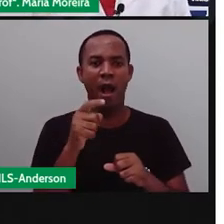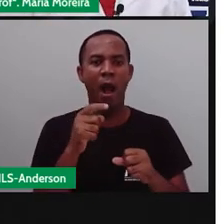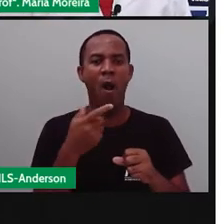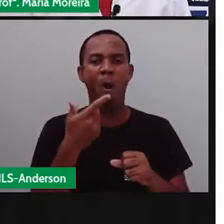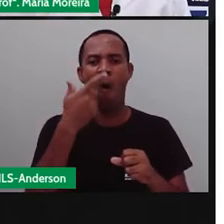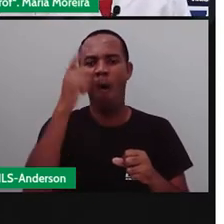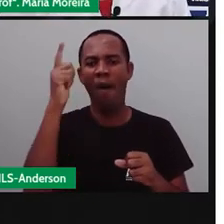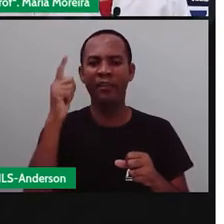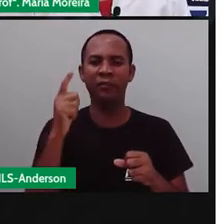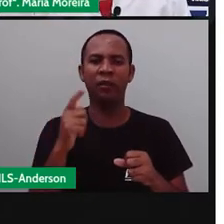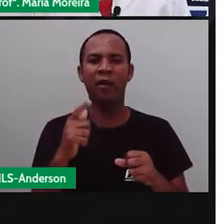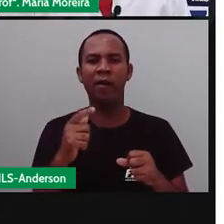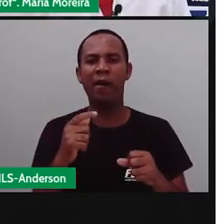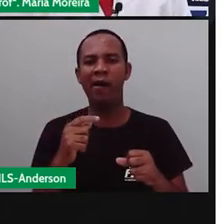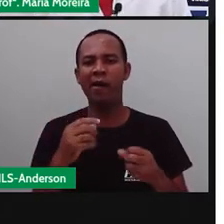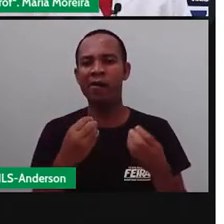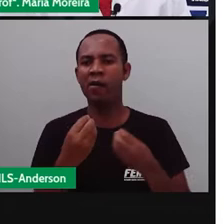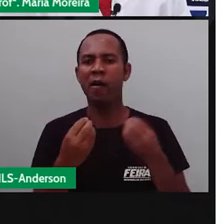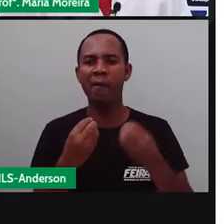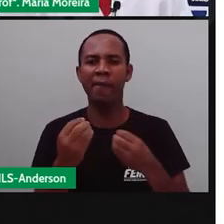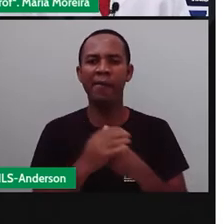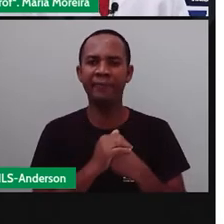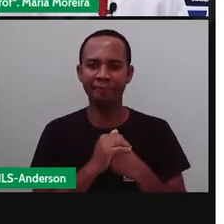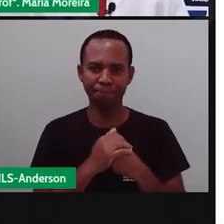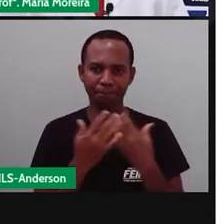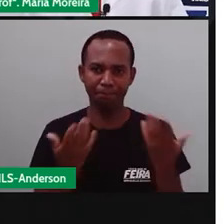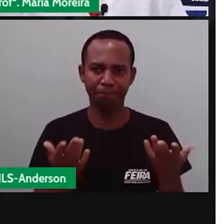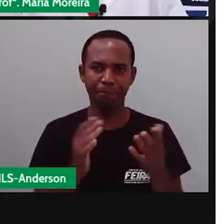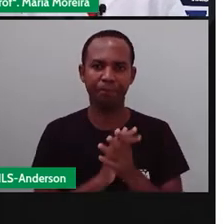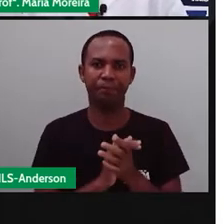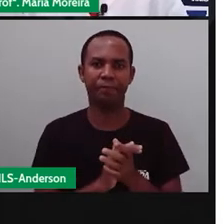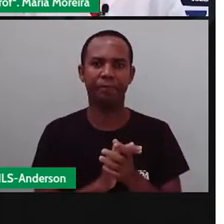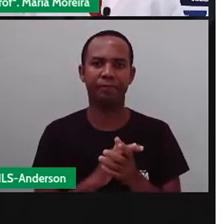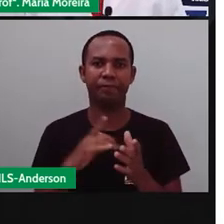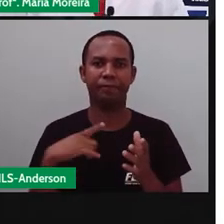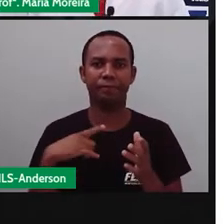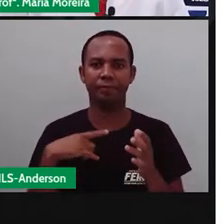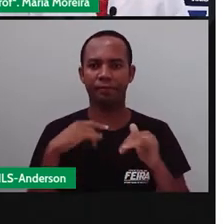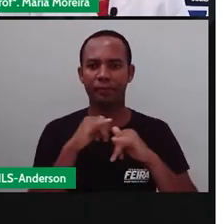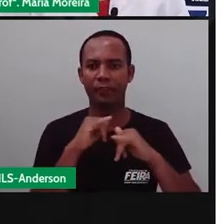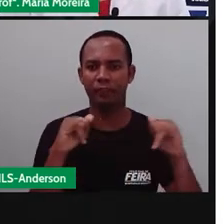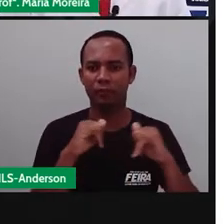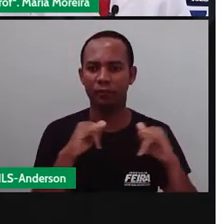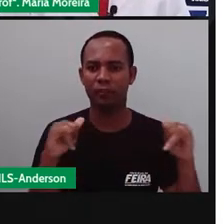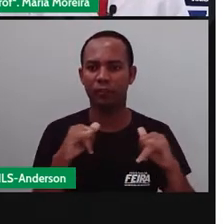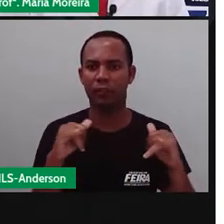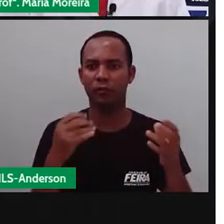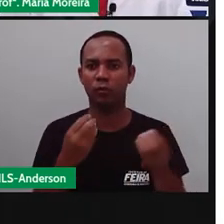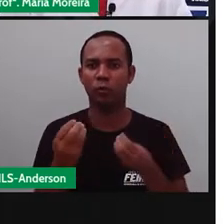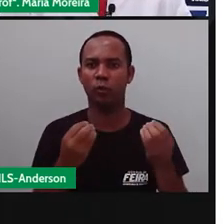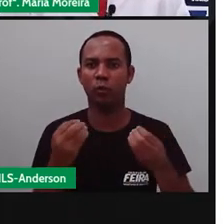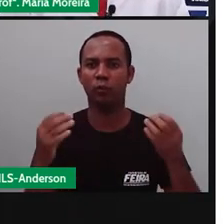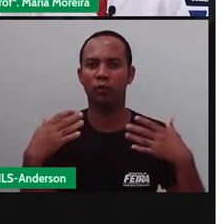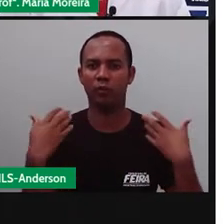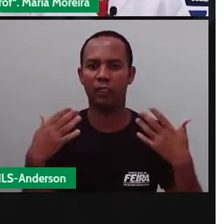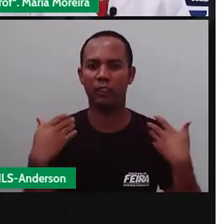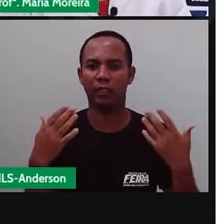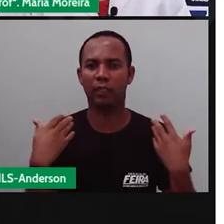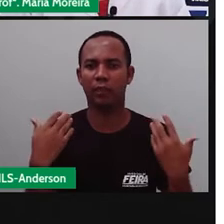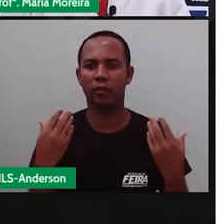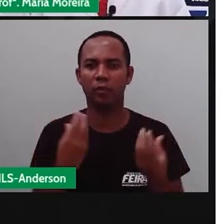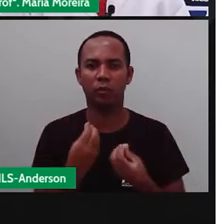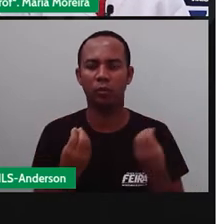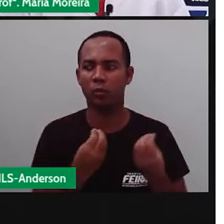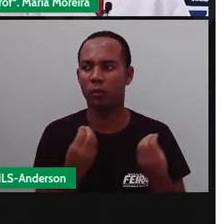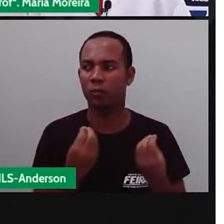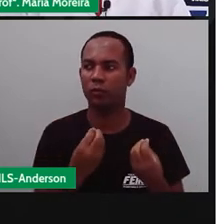outra estação do ano no hemisfério sul? Então, se eles estavam anunciando a chegada do verão, a gente aqui vai estar anunciando a chegada